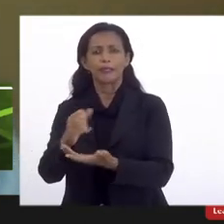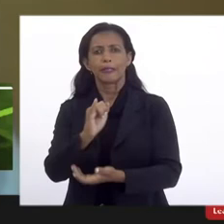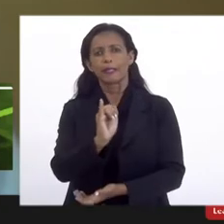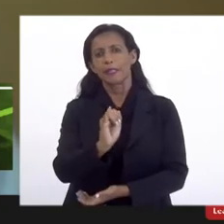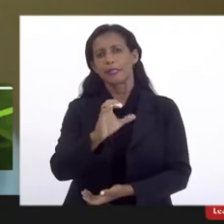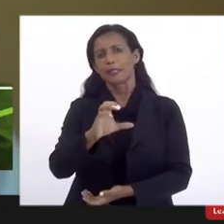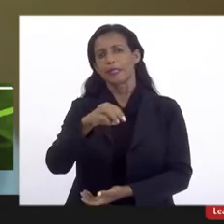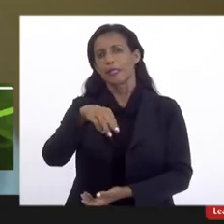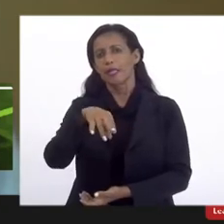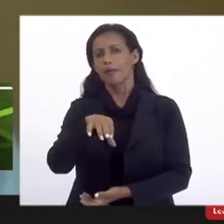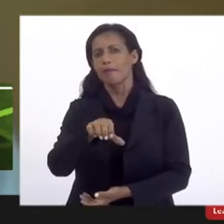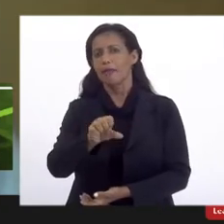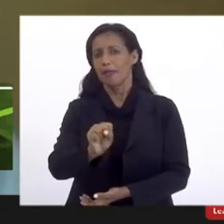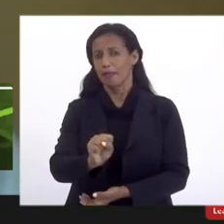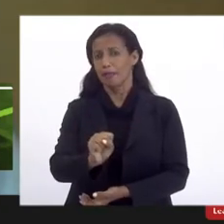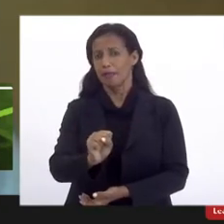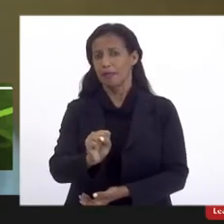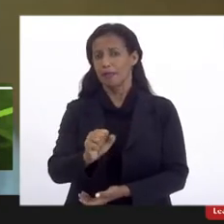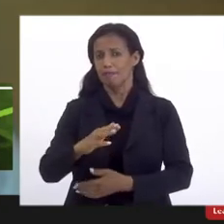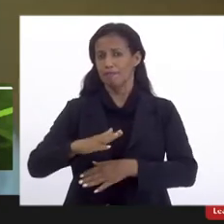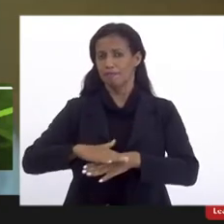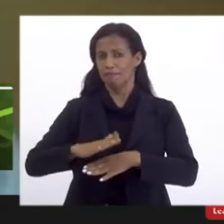cidade do Rio de Janeiro.